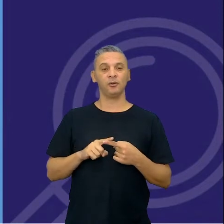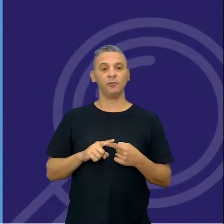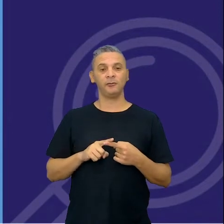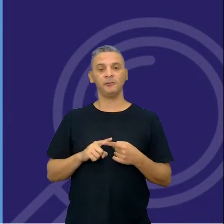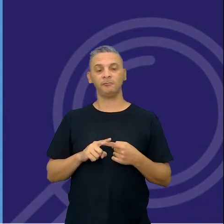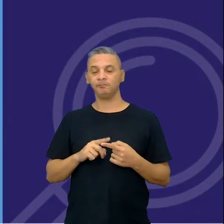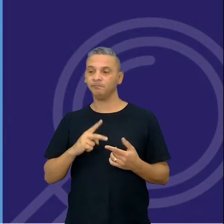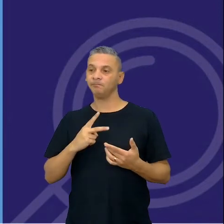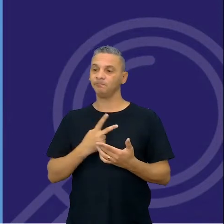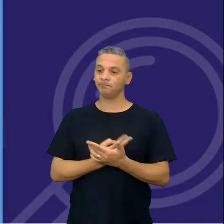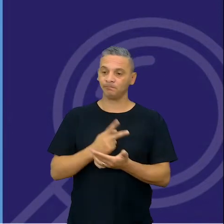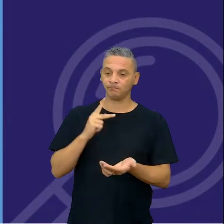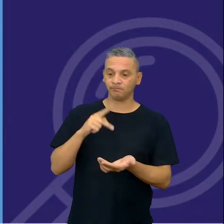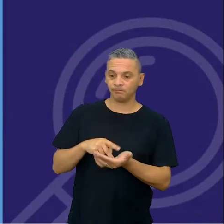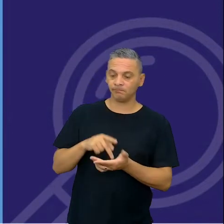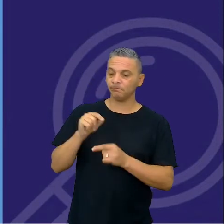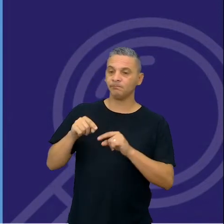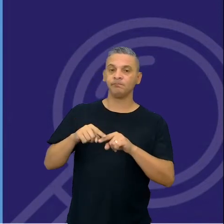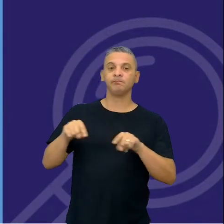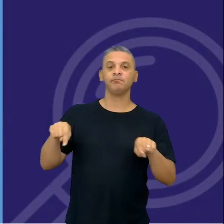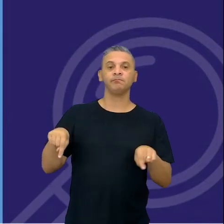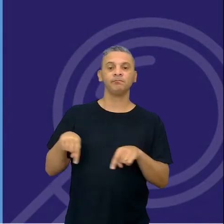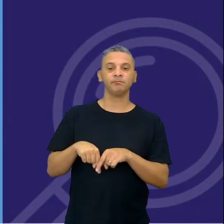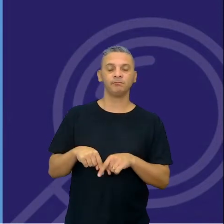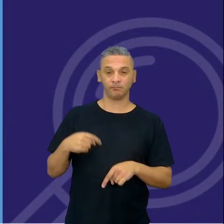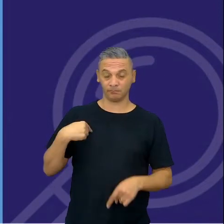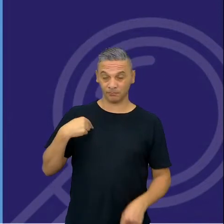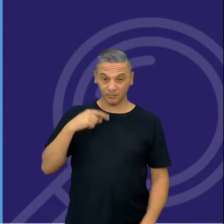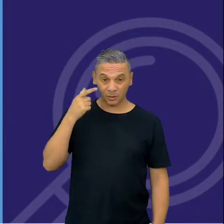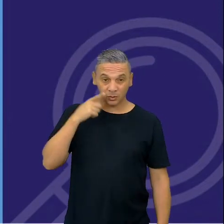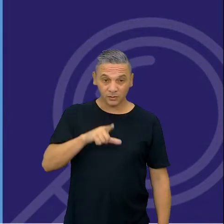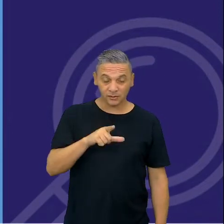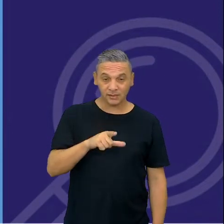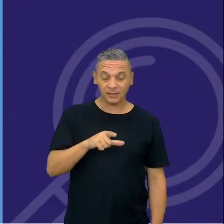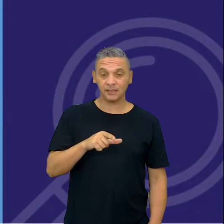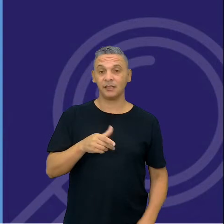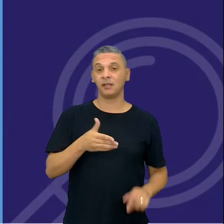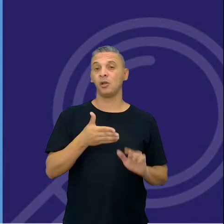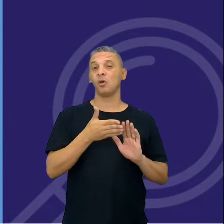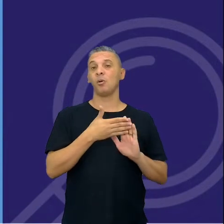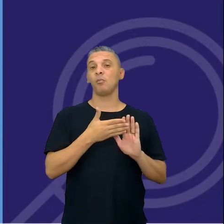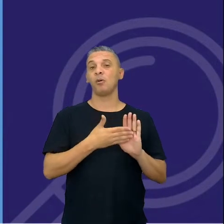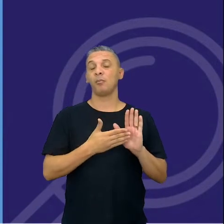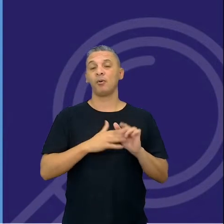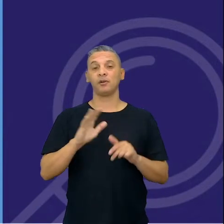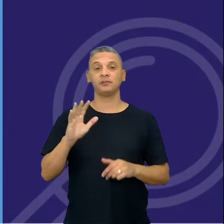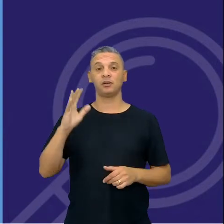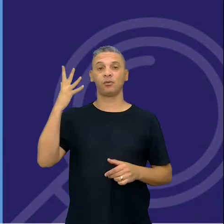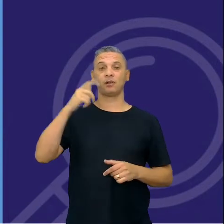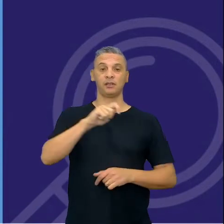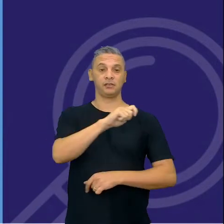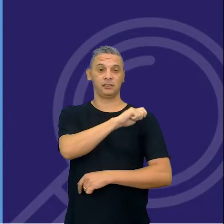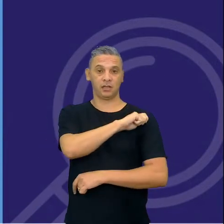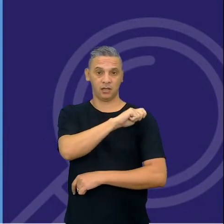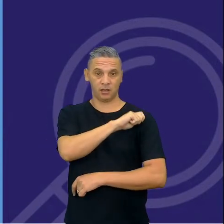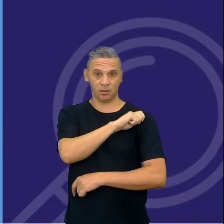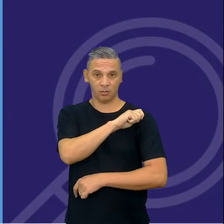realidades em sala de aula, será que eu vou conseguir propor alguma situação para o meu estudante,